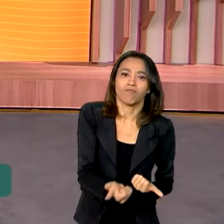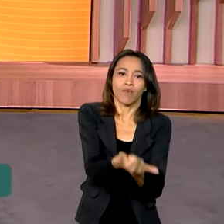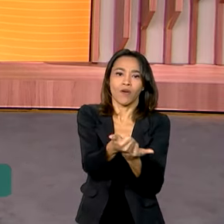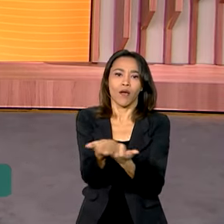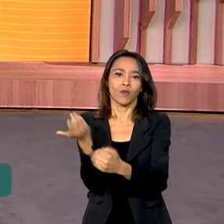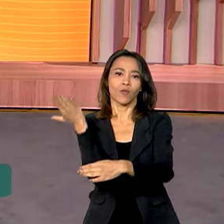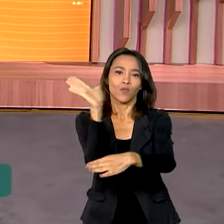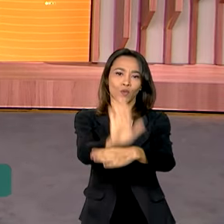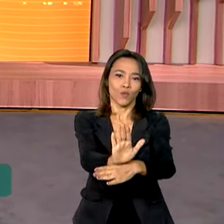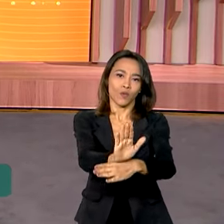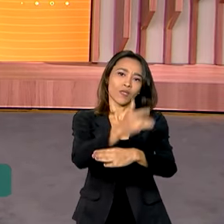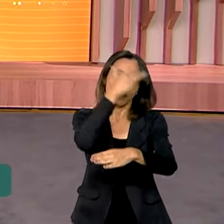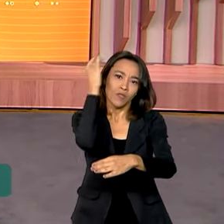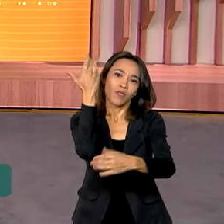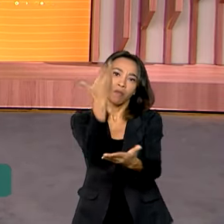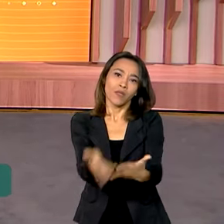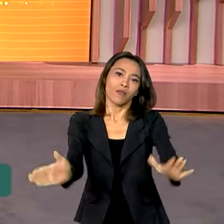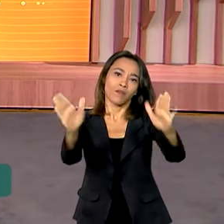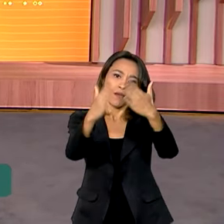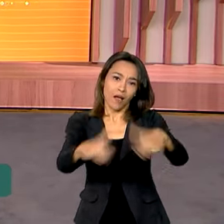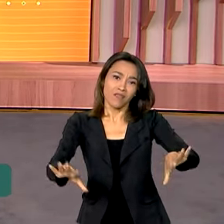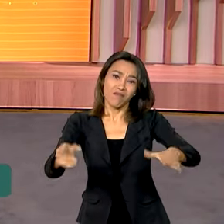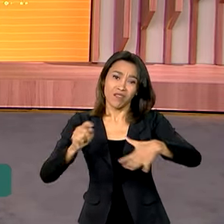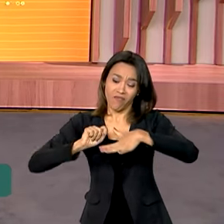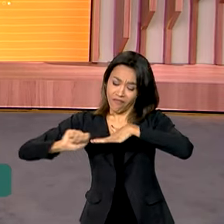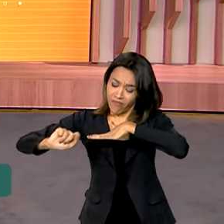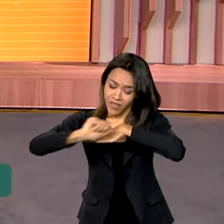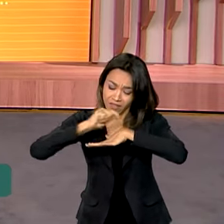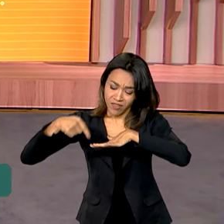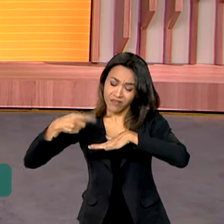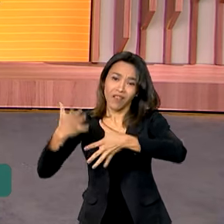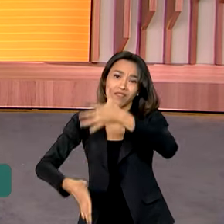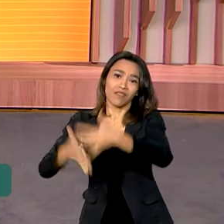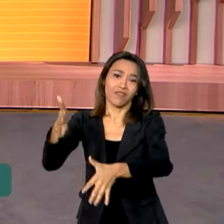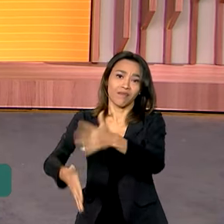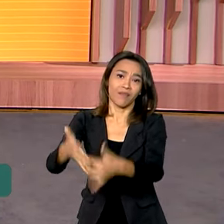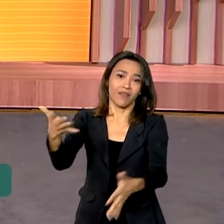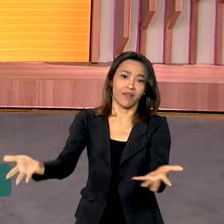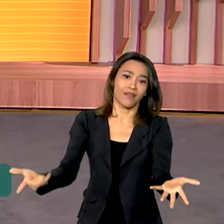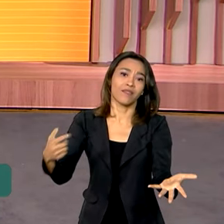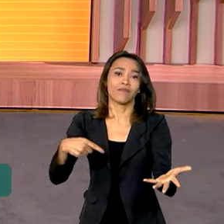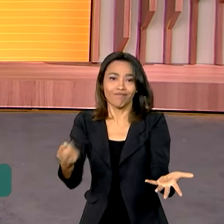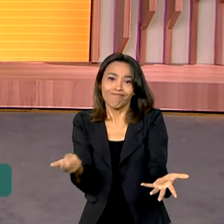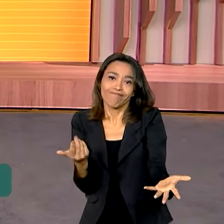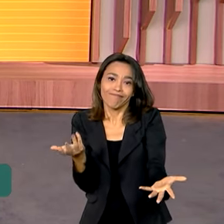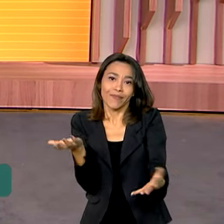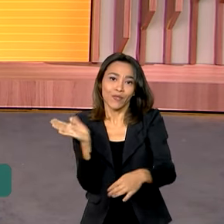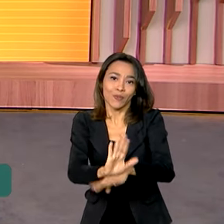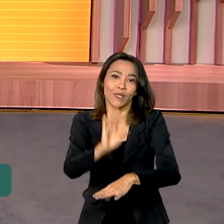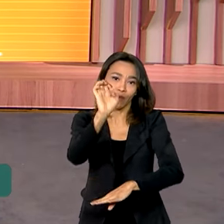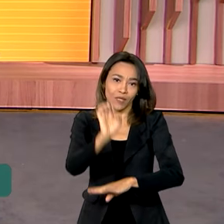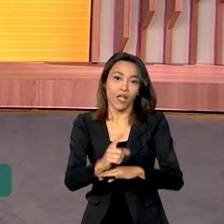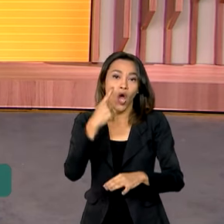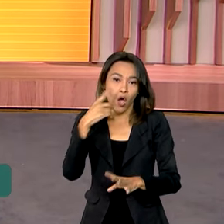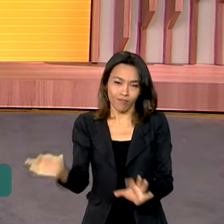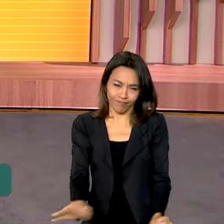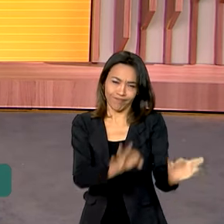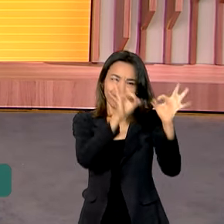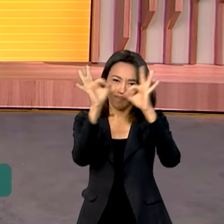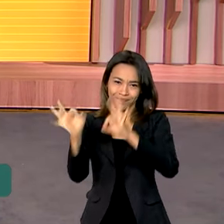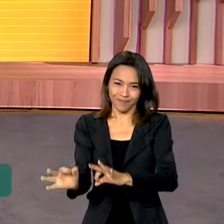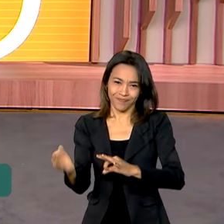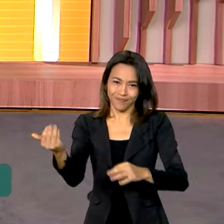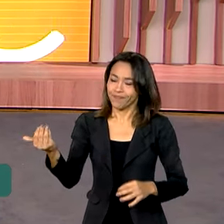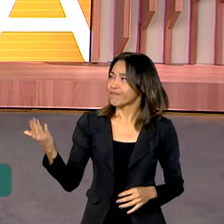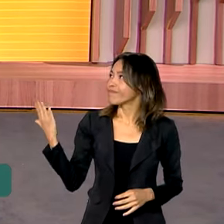desabrigados. Mas fake news atrapalham os esforços conjuntos pelo bem do Rio Grande do Sul. Acompanhe na reportagem de